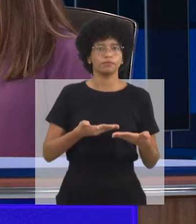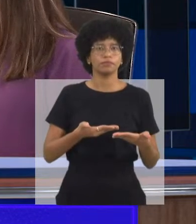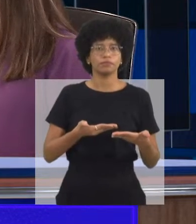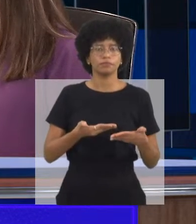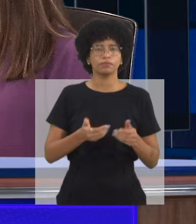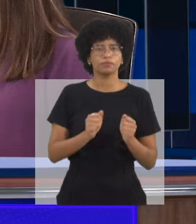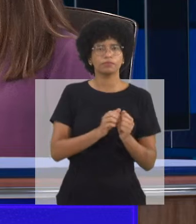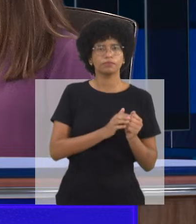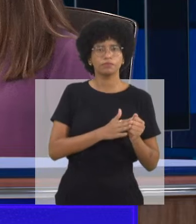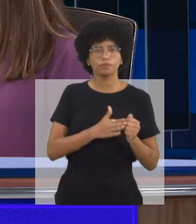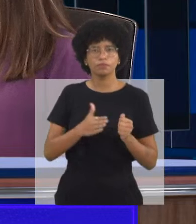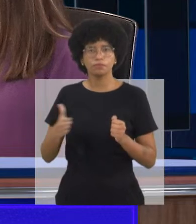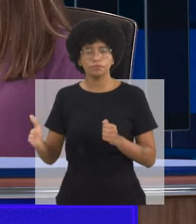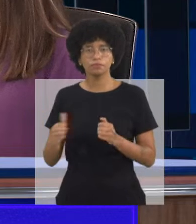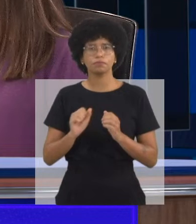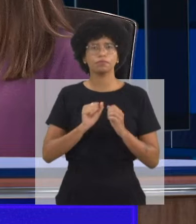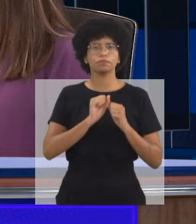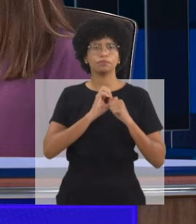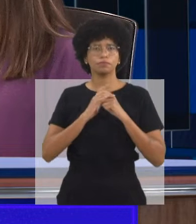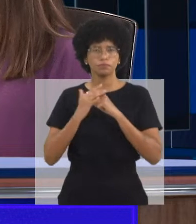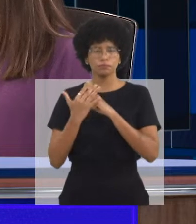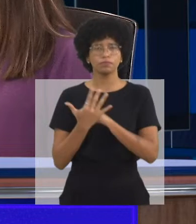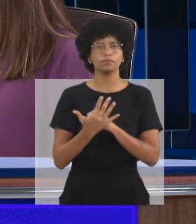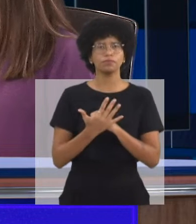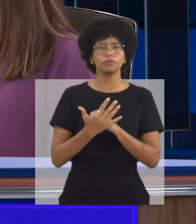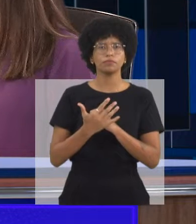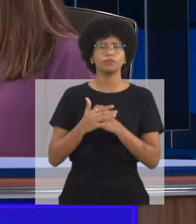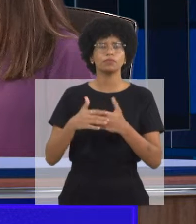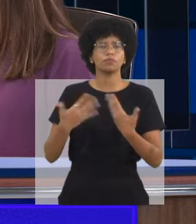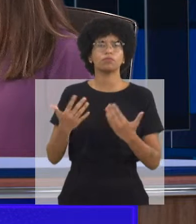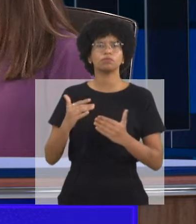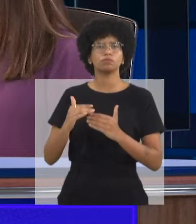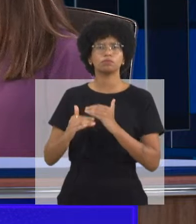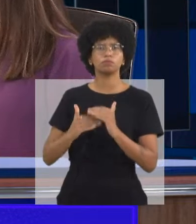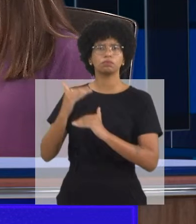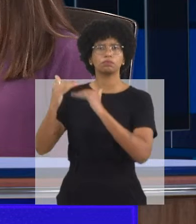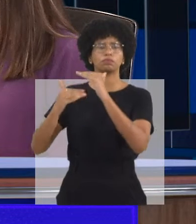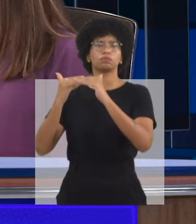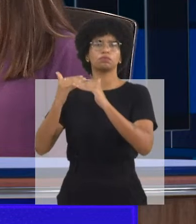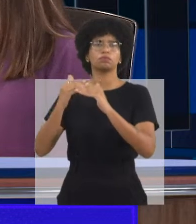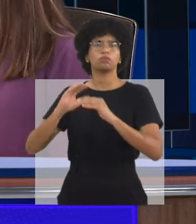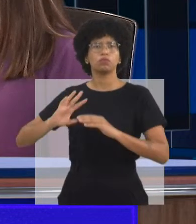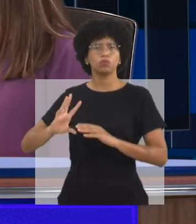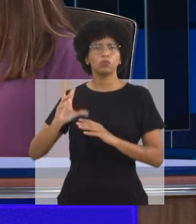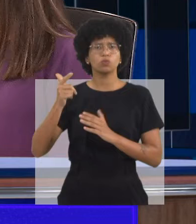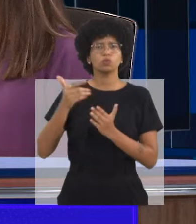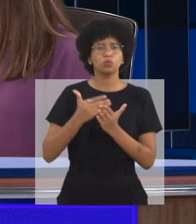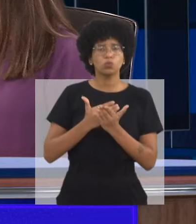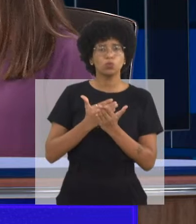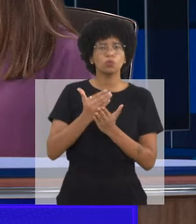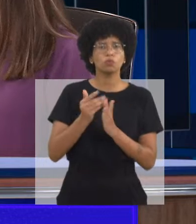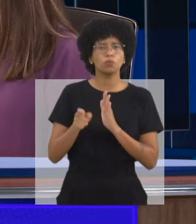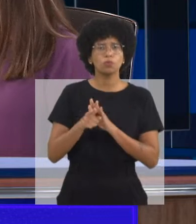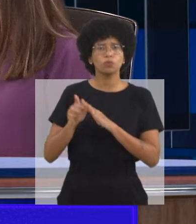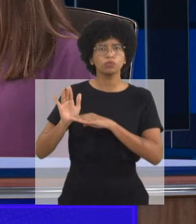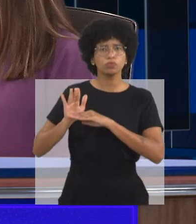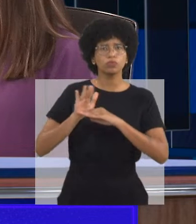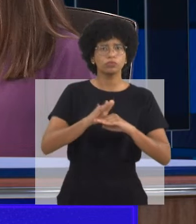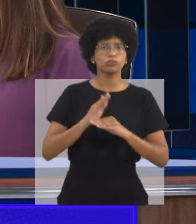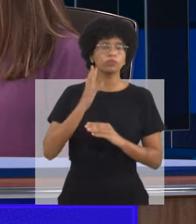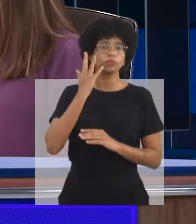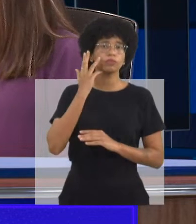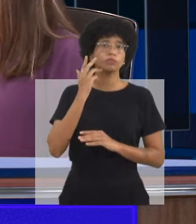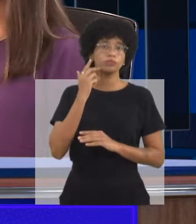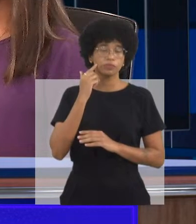nesse período da pandemia, qual é a evolução que aconteceu no que diz respeito ao atendimento a essas